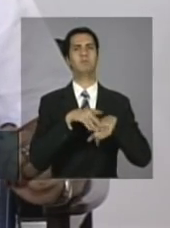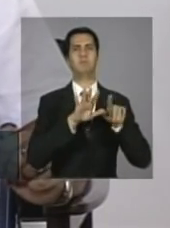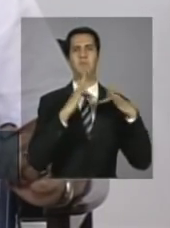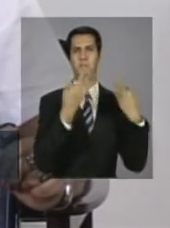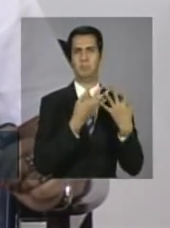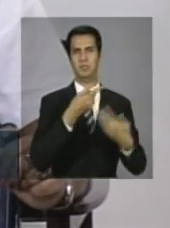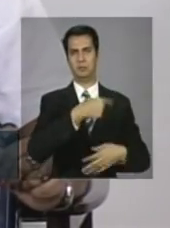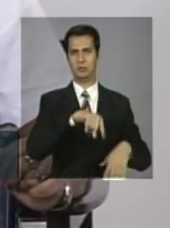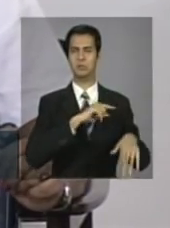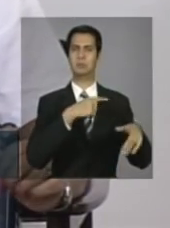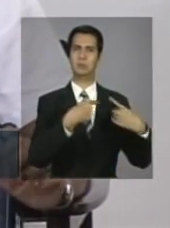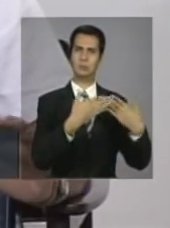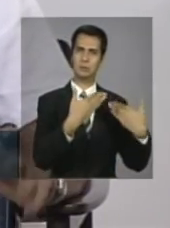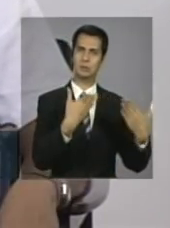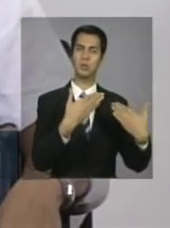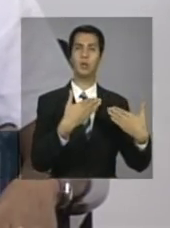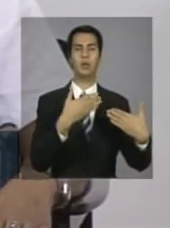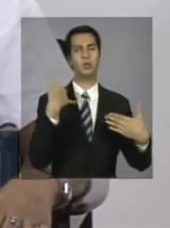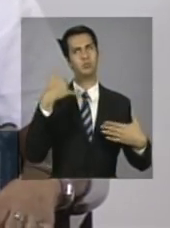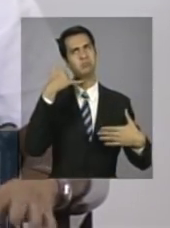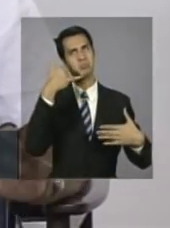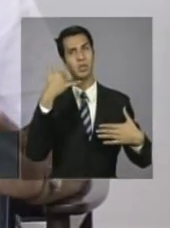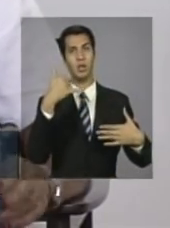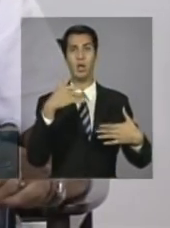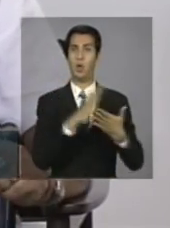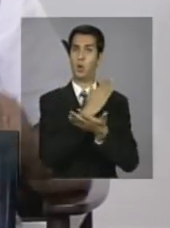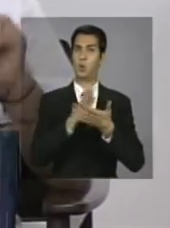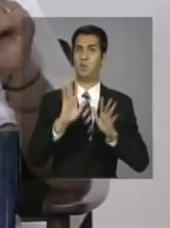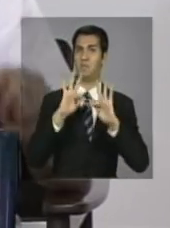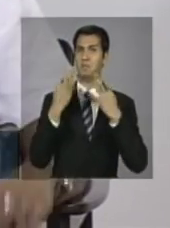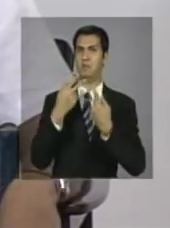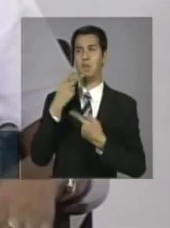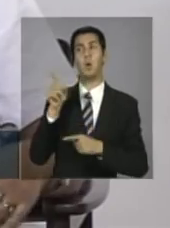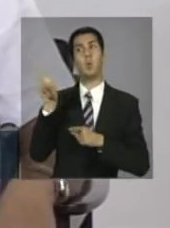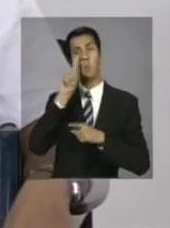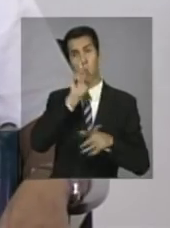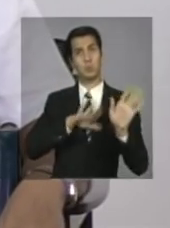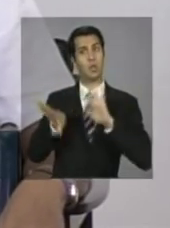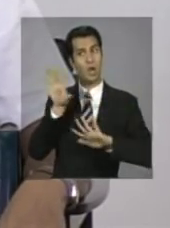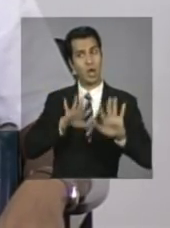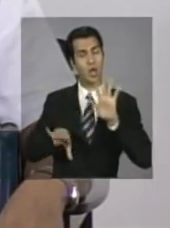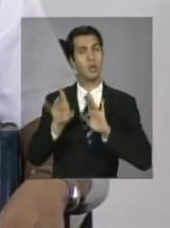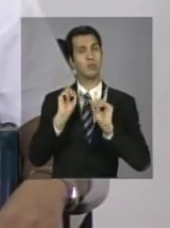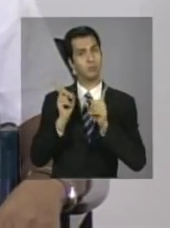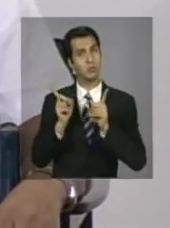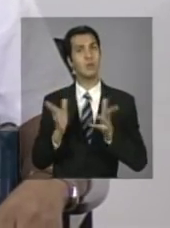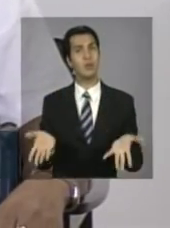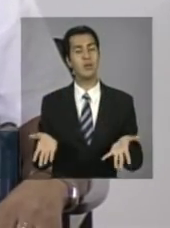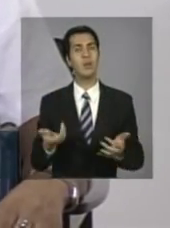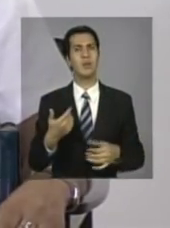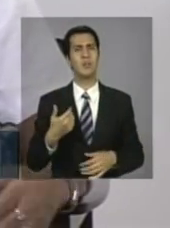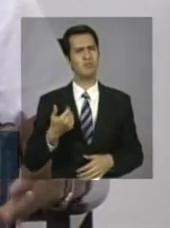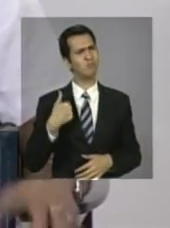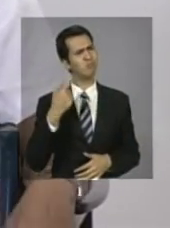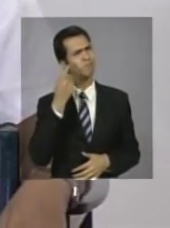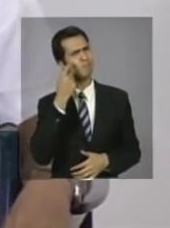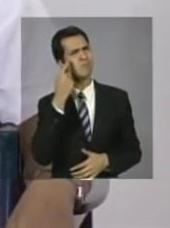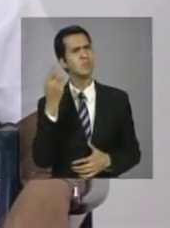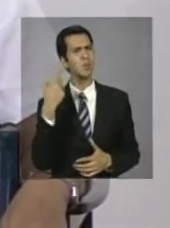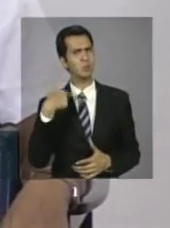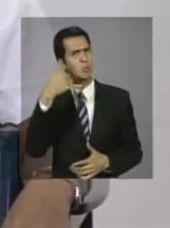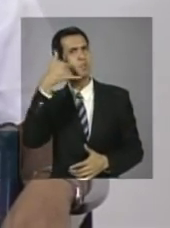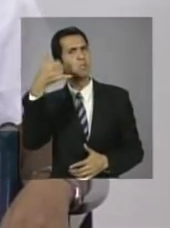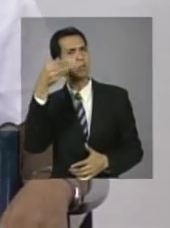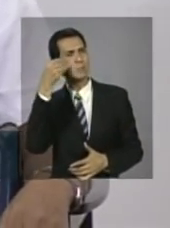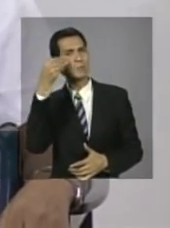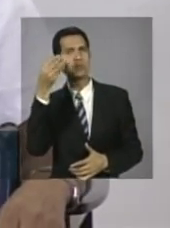as razões, aí só, olha, você não vai se meter. Eu digo, não, eu vou conversar, vou ligar, vou ligar, me interessou a conversa, me interessou.